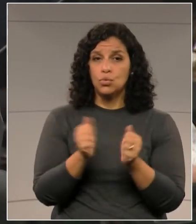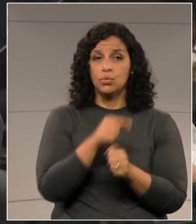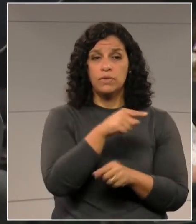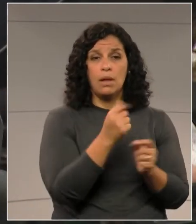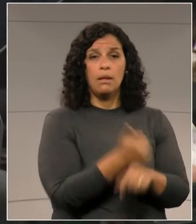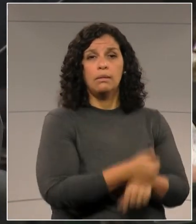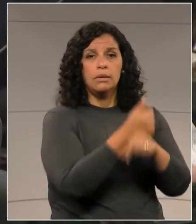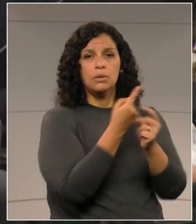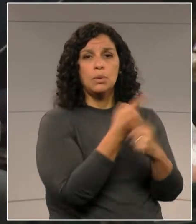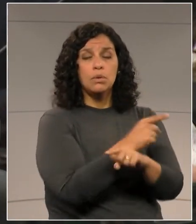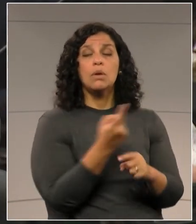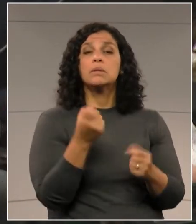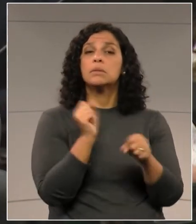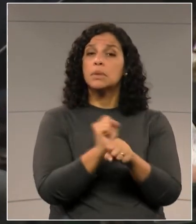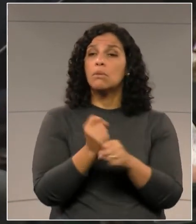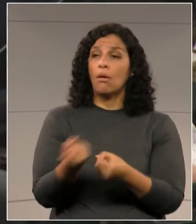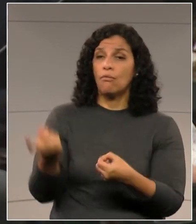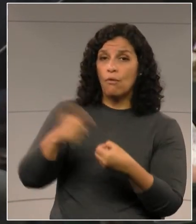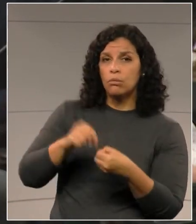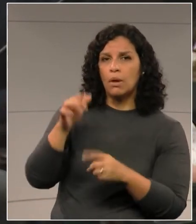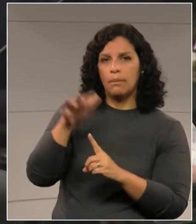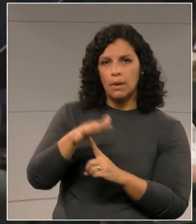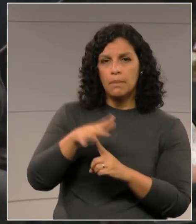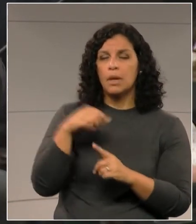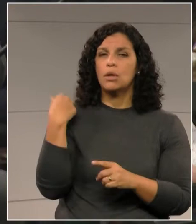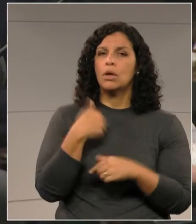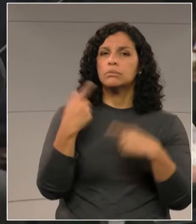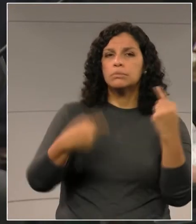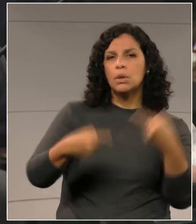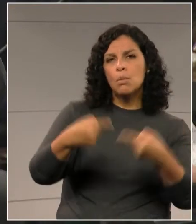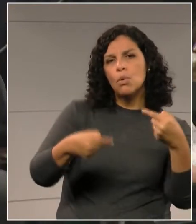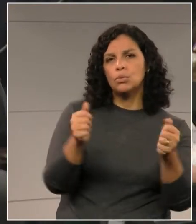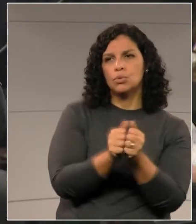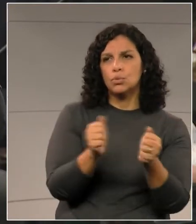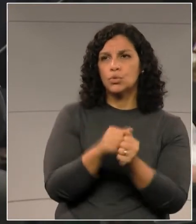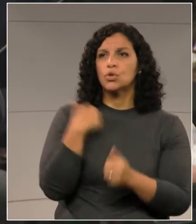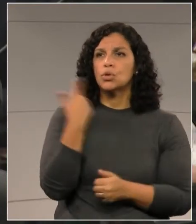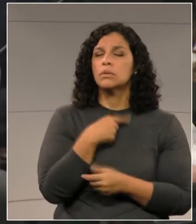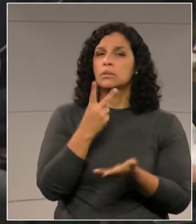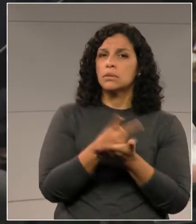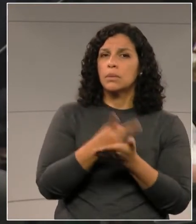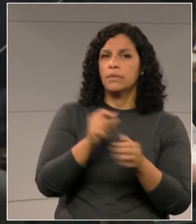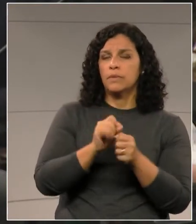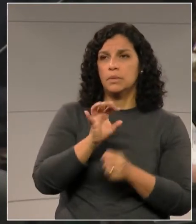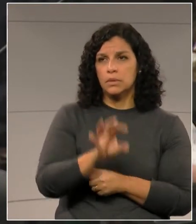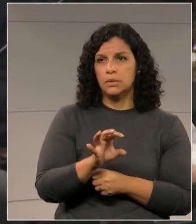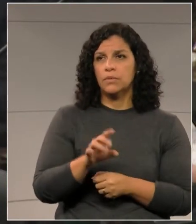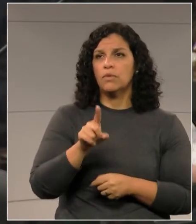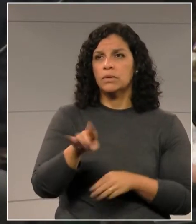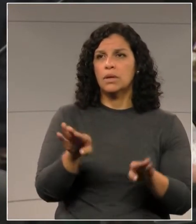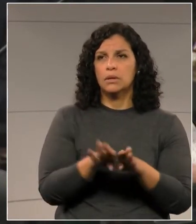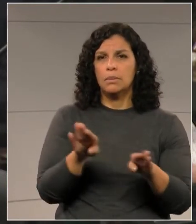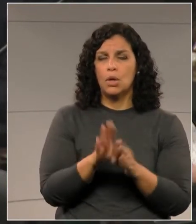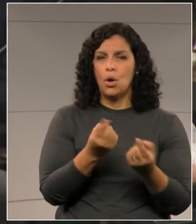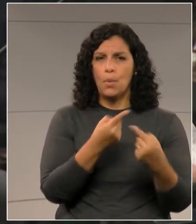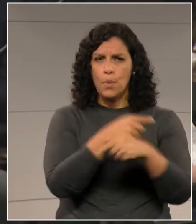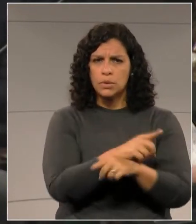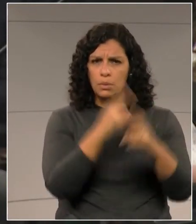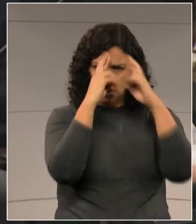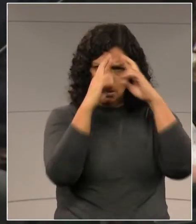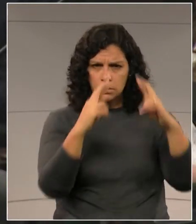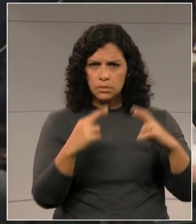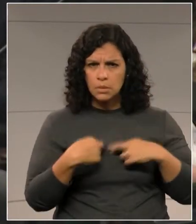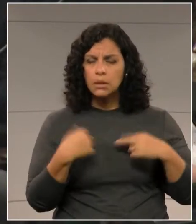aguardando esse retorno do governador, para que nós possamos promover esse debate. Que é o que nós sempre quisermos aqui. Vossa excelência tem feito uma oposição de